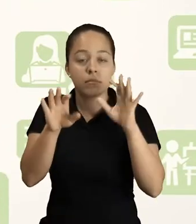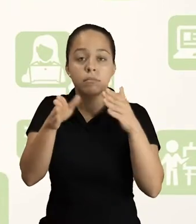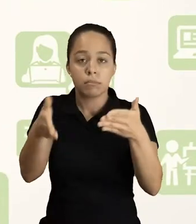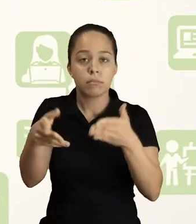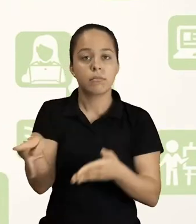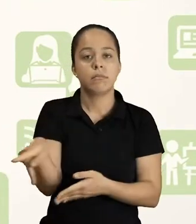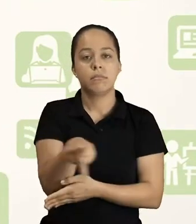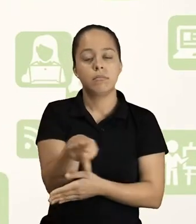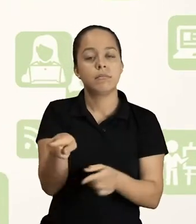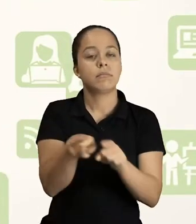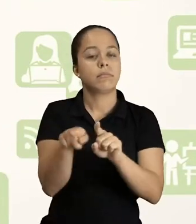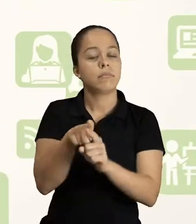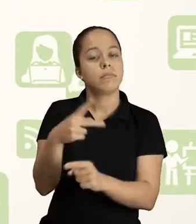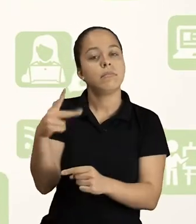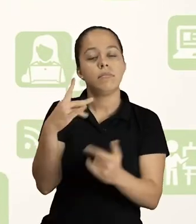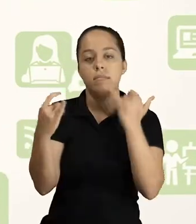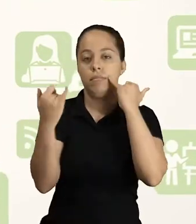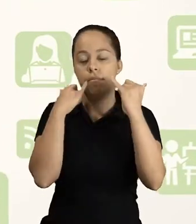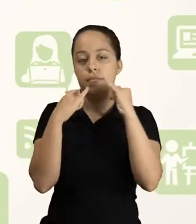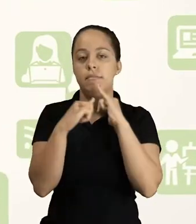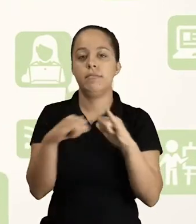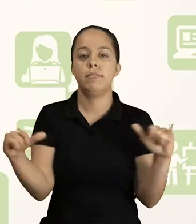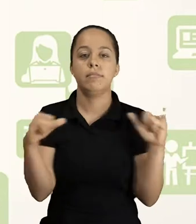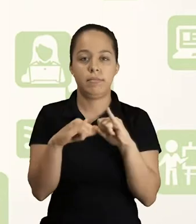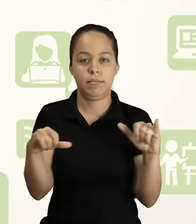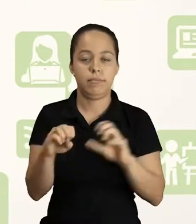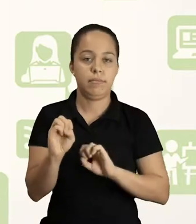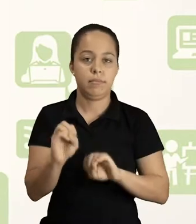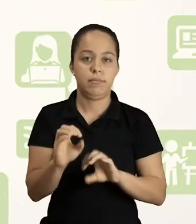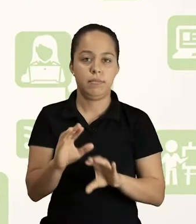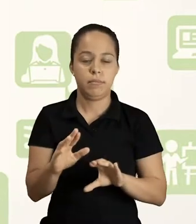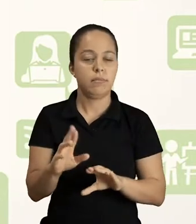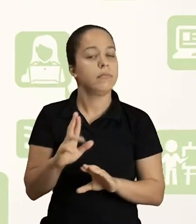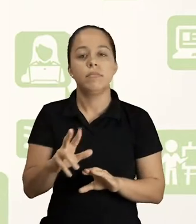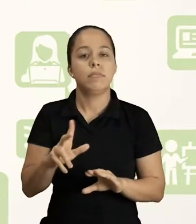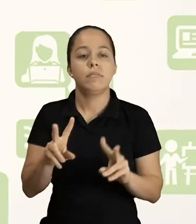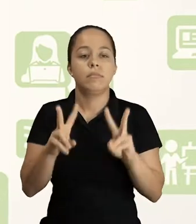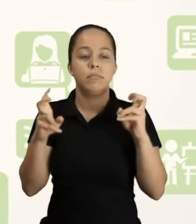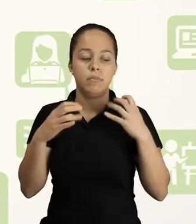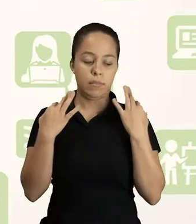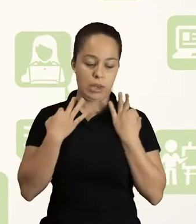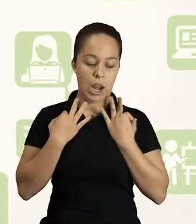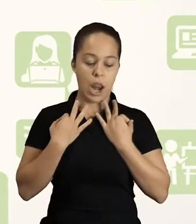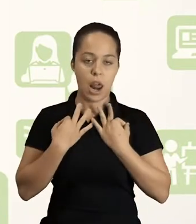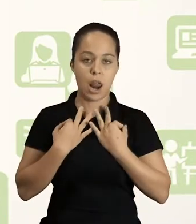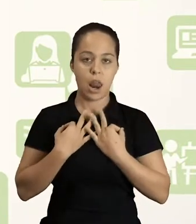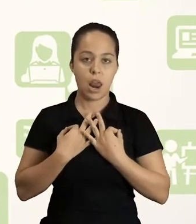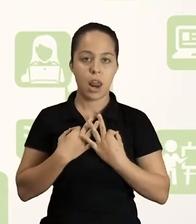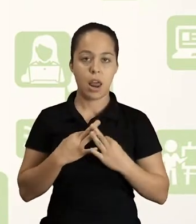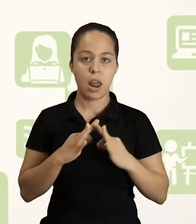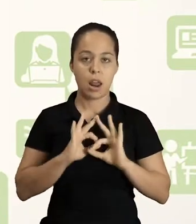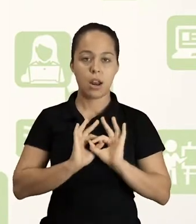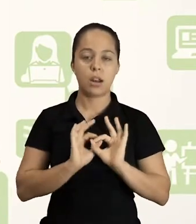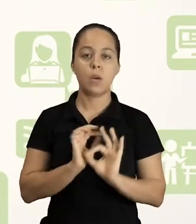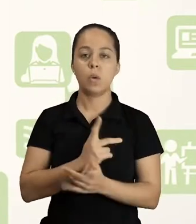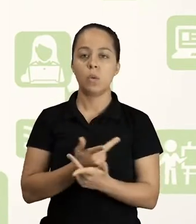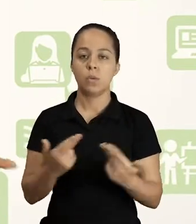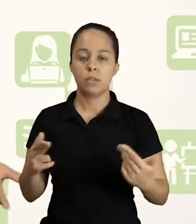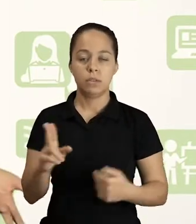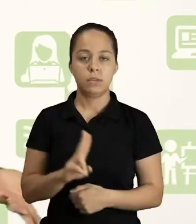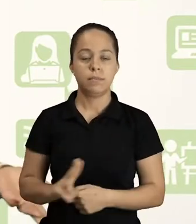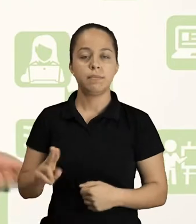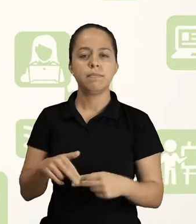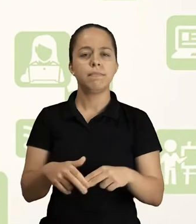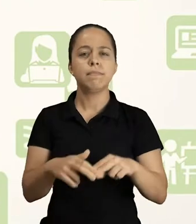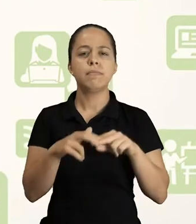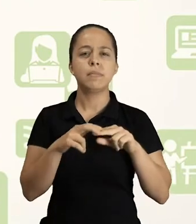que a atenção do aluno deve estar concentrada no professor e nas informações que estão sendo transmitidas, e não nos